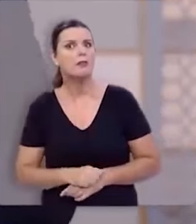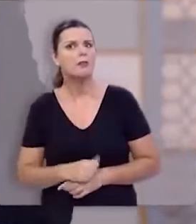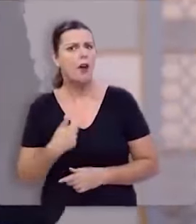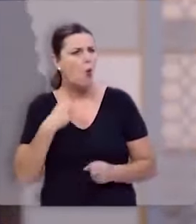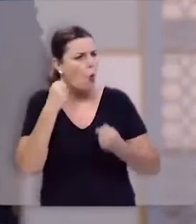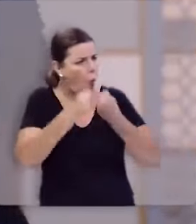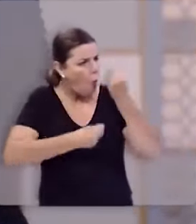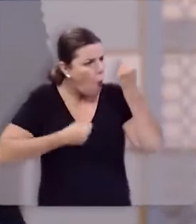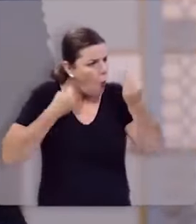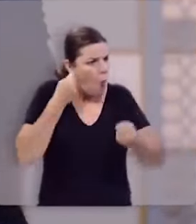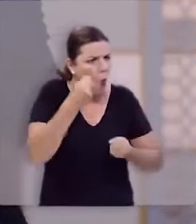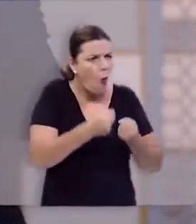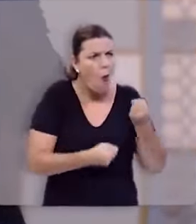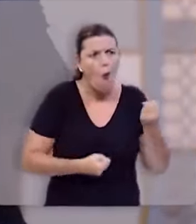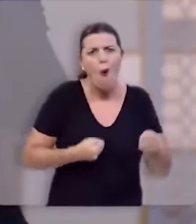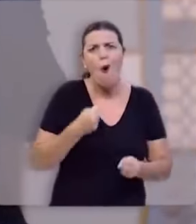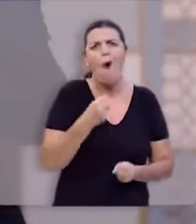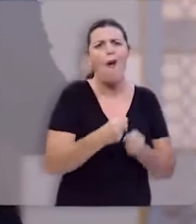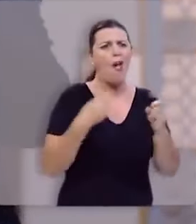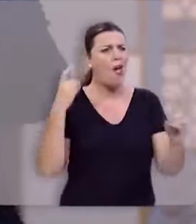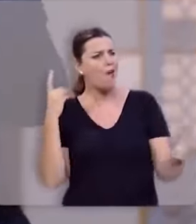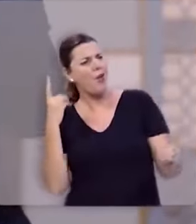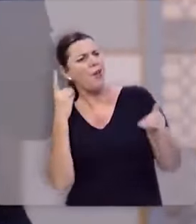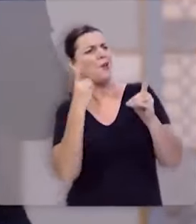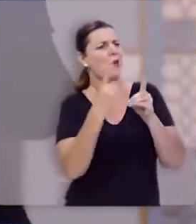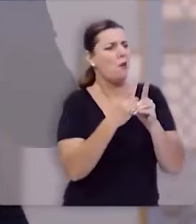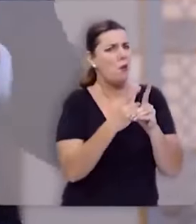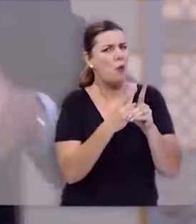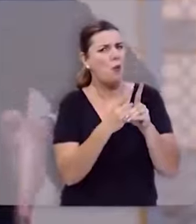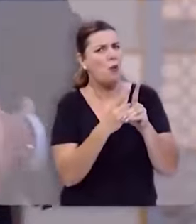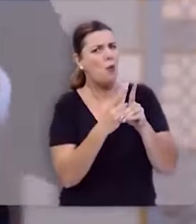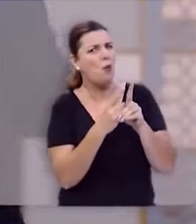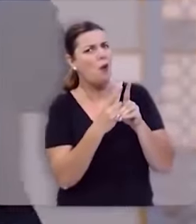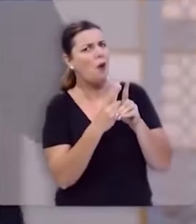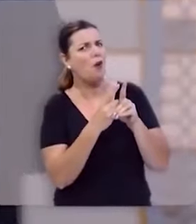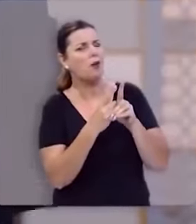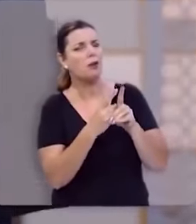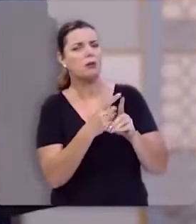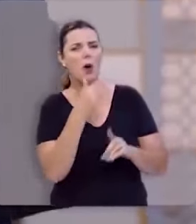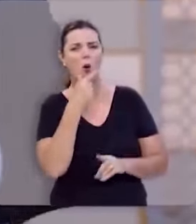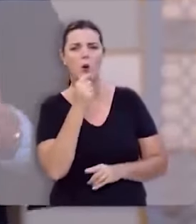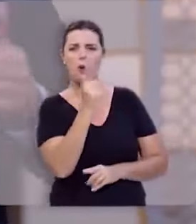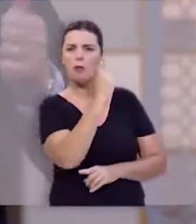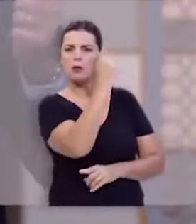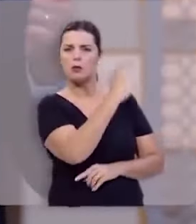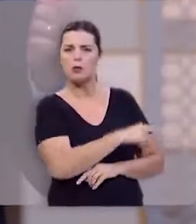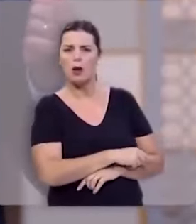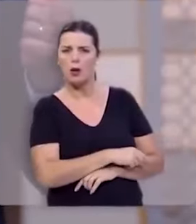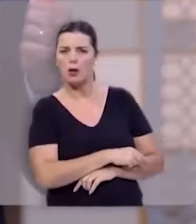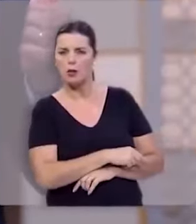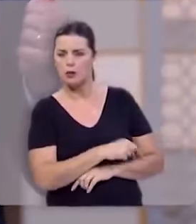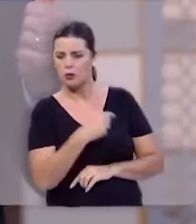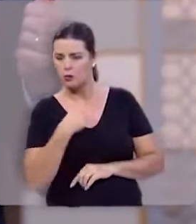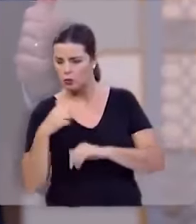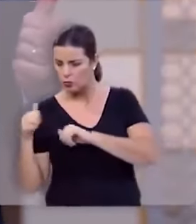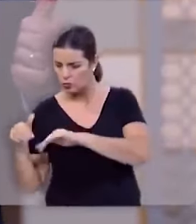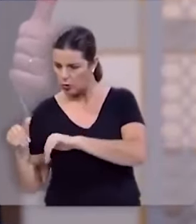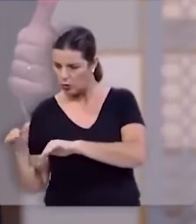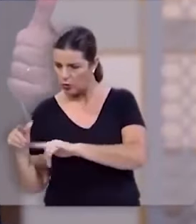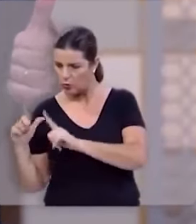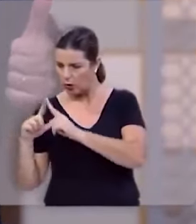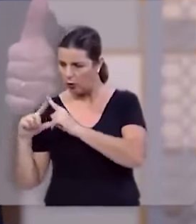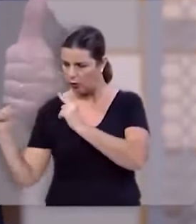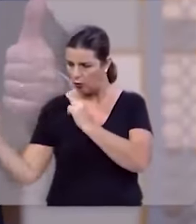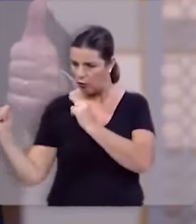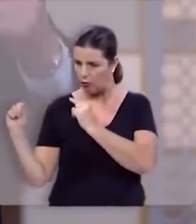correu ao encontro ou de encontro melhor dizendo de encontro ao filisteu quando os soldados de Saúl